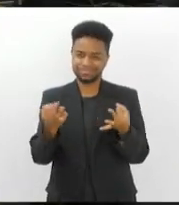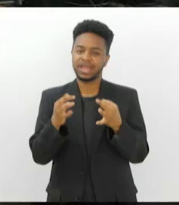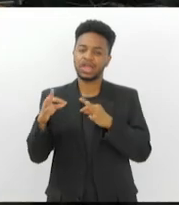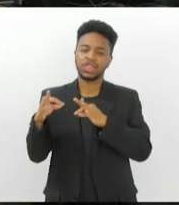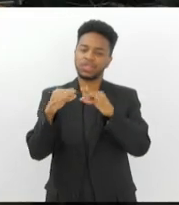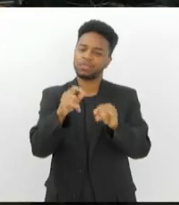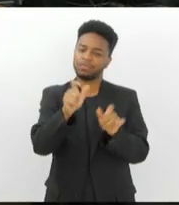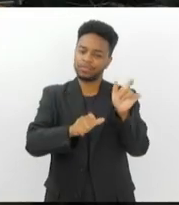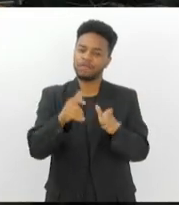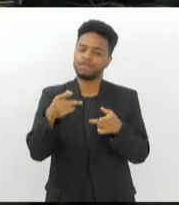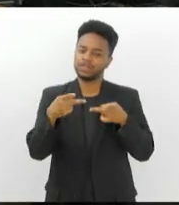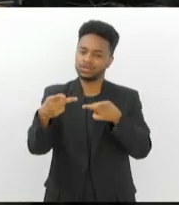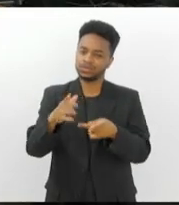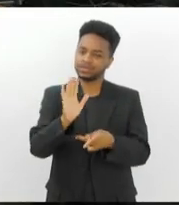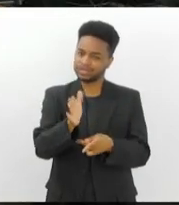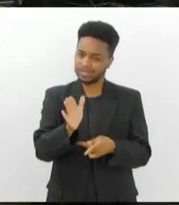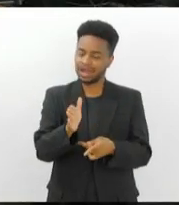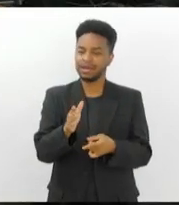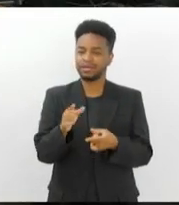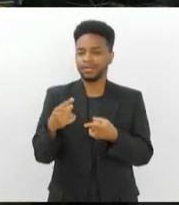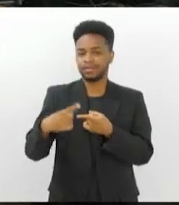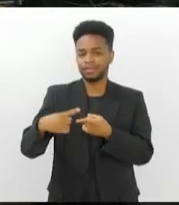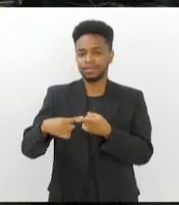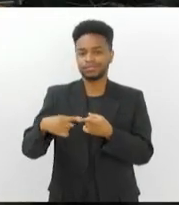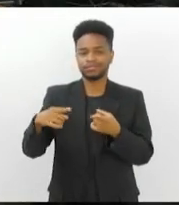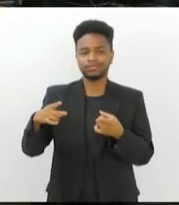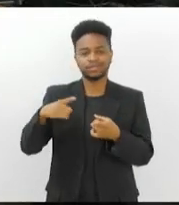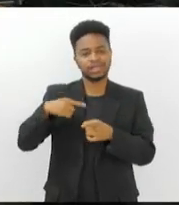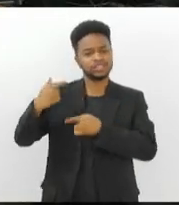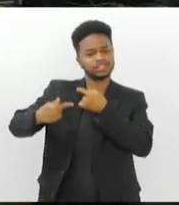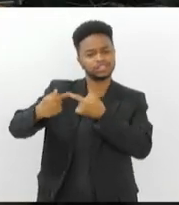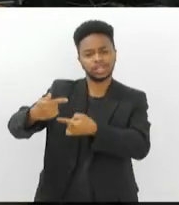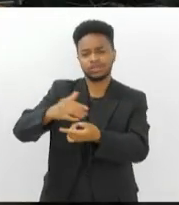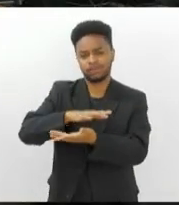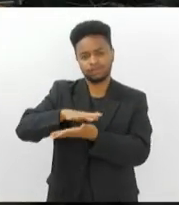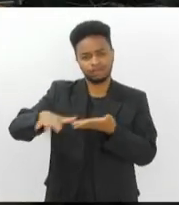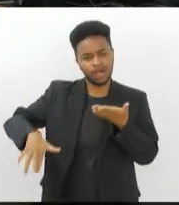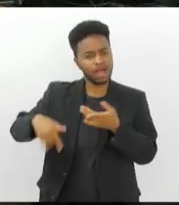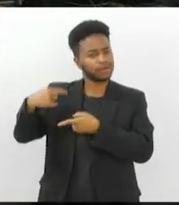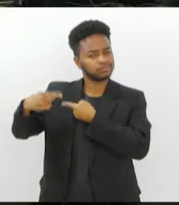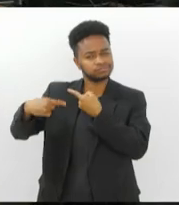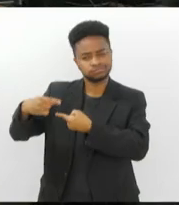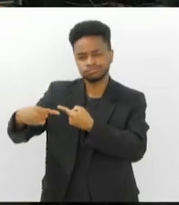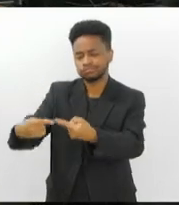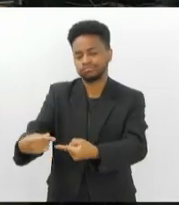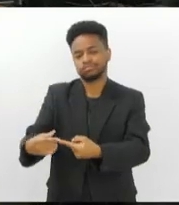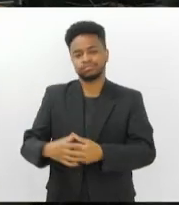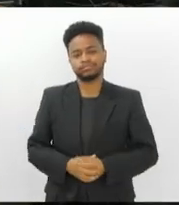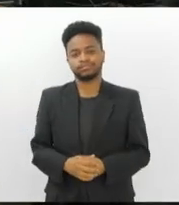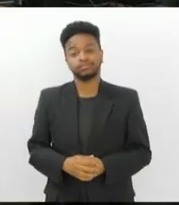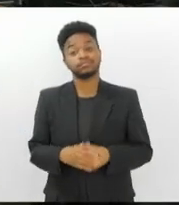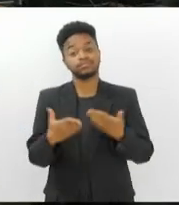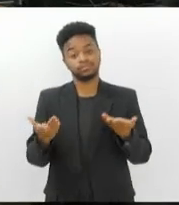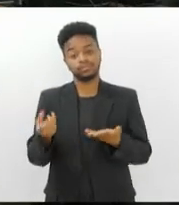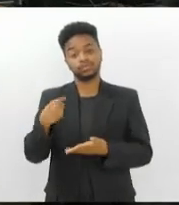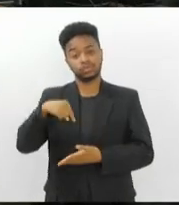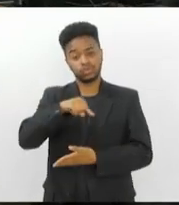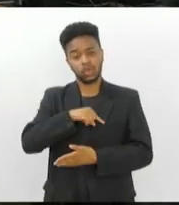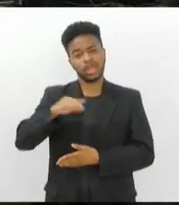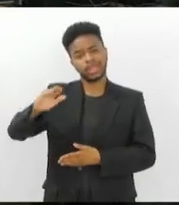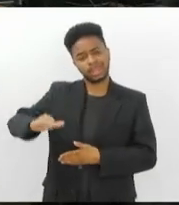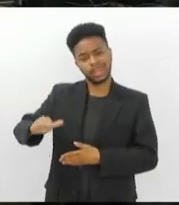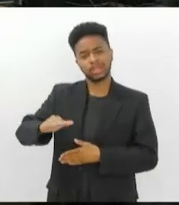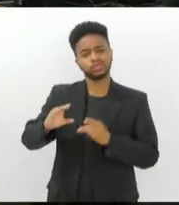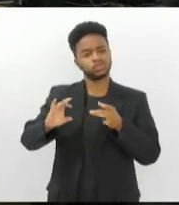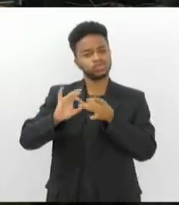todo mundo foi nesse museu, que, né, perpassa aí por gerações e gerações de pessoas. Nós, né, pequenos,